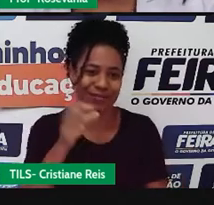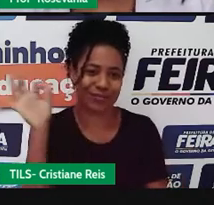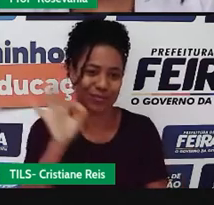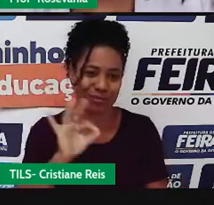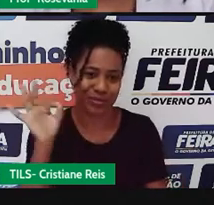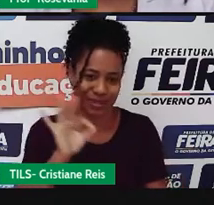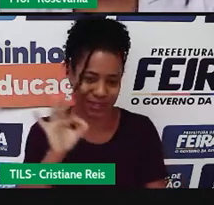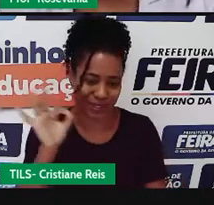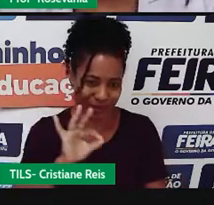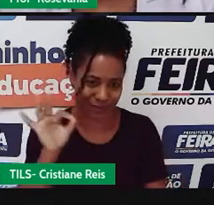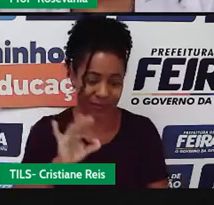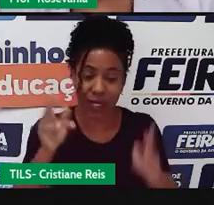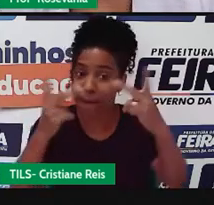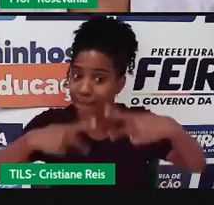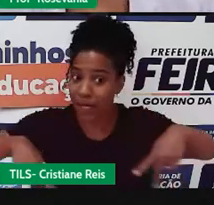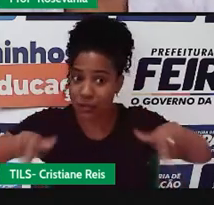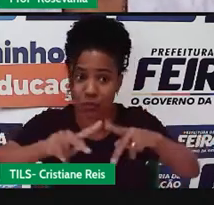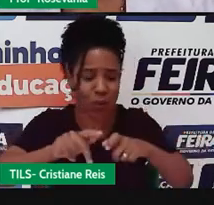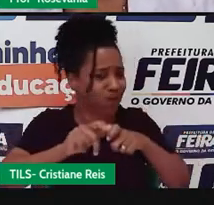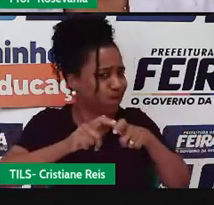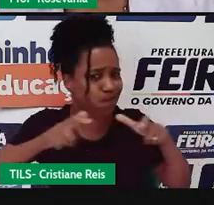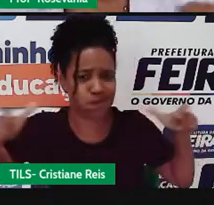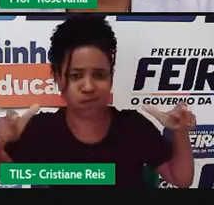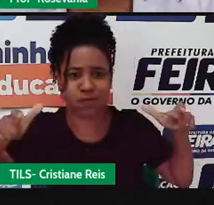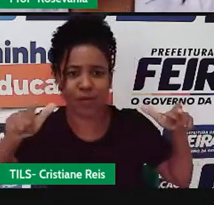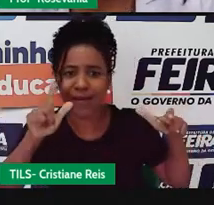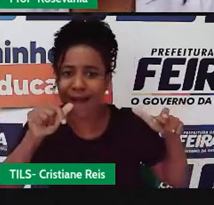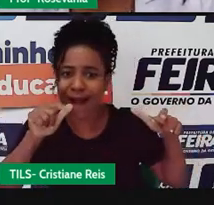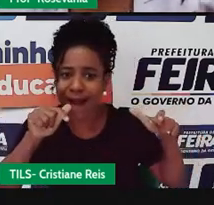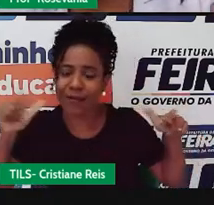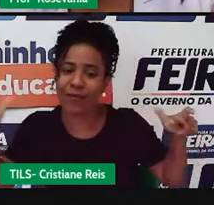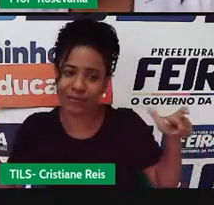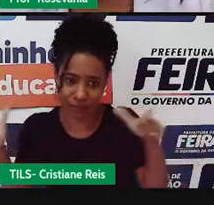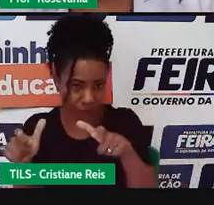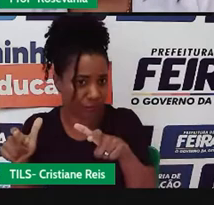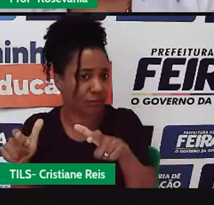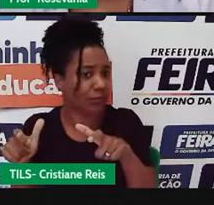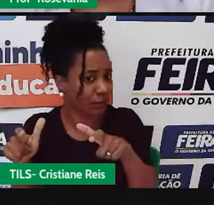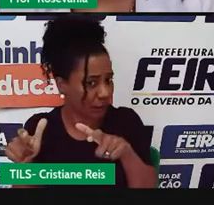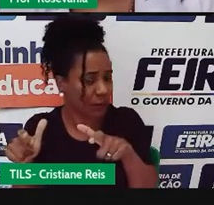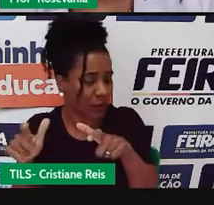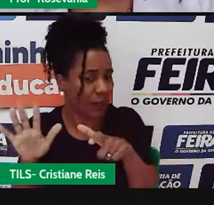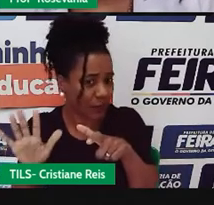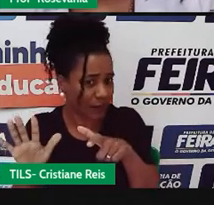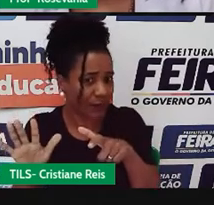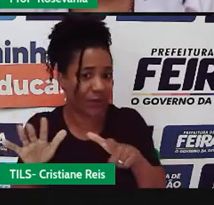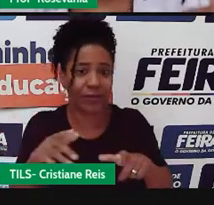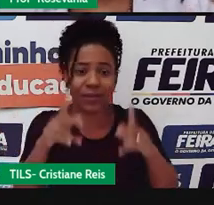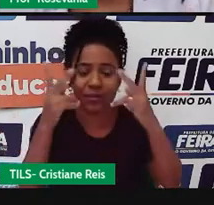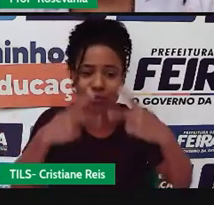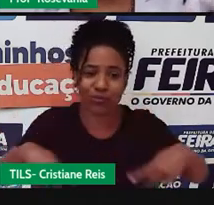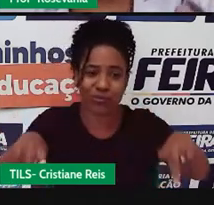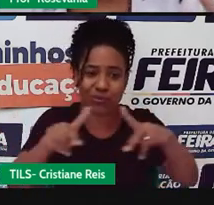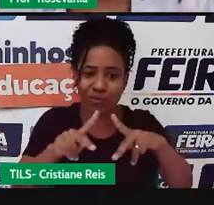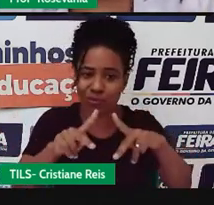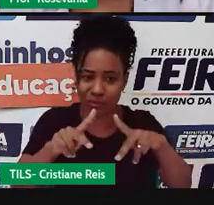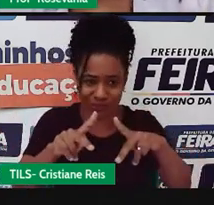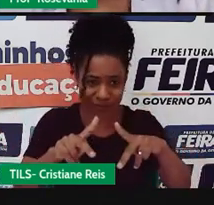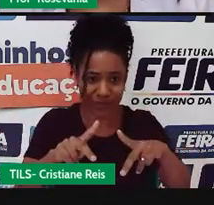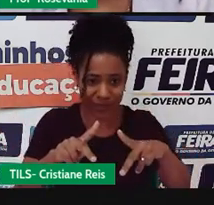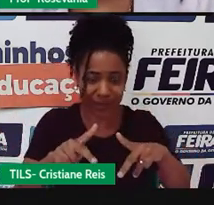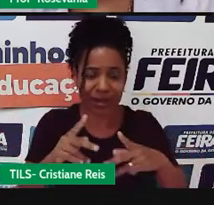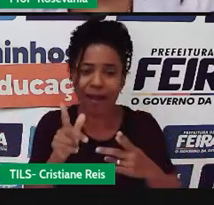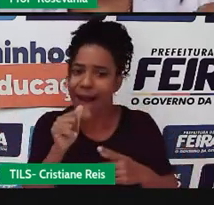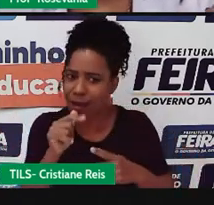gente já tá vendo que eu tenho muita gente e a quantidade... É muita água ainda, tá, gente? Você não vai entender que é pouca água, já que a gente tem, né,